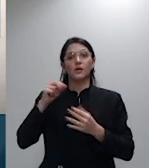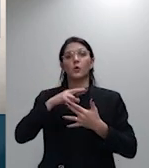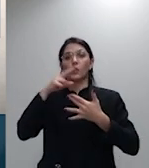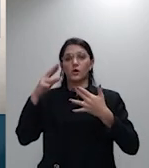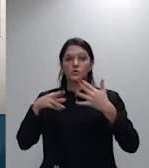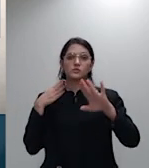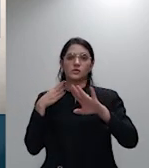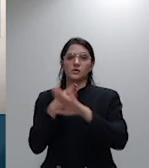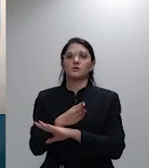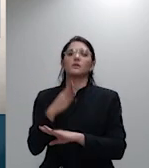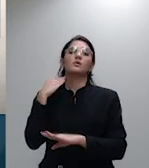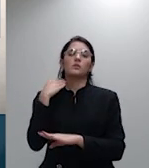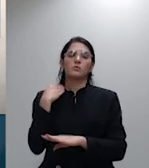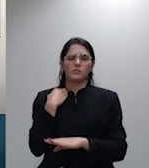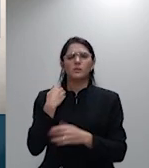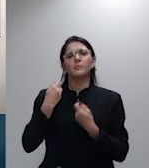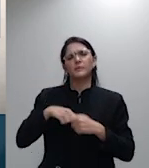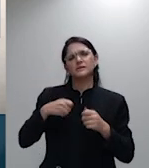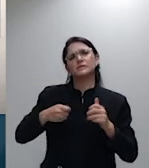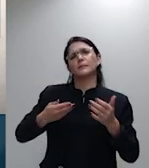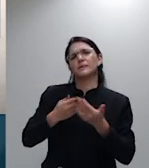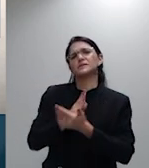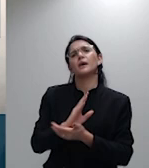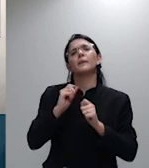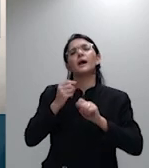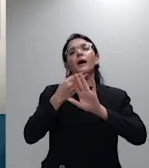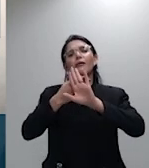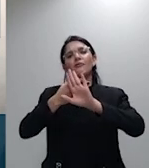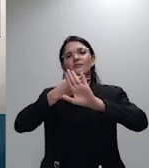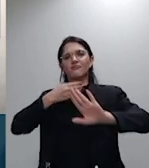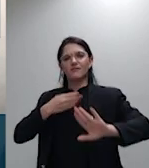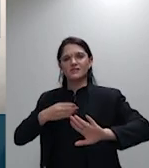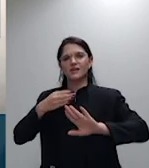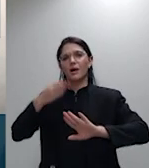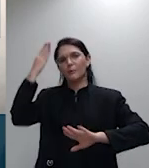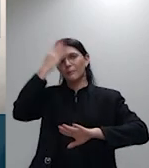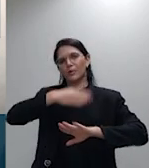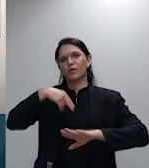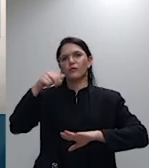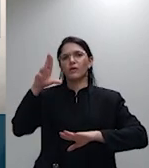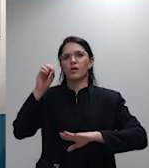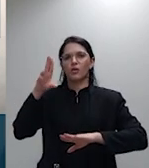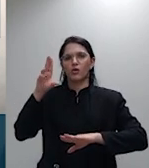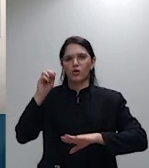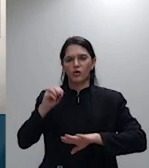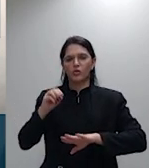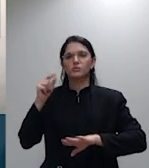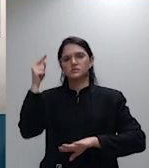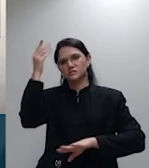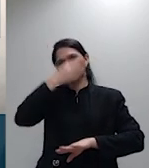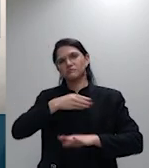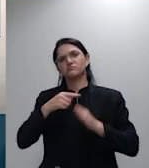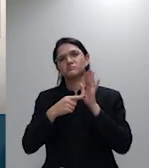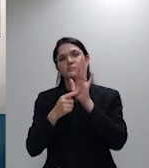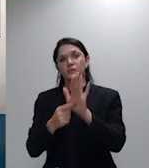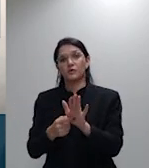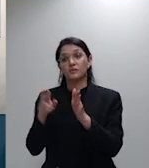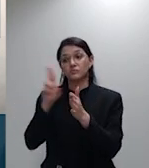atribuição automática do ônus da prova, da autenticidade da assinatura em contrato de crédito, quando o autor impugnar,